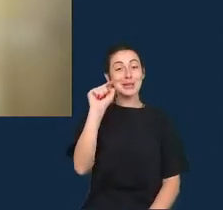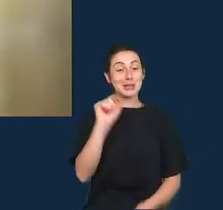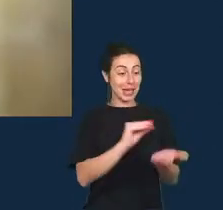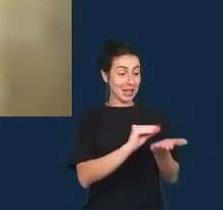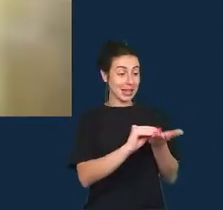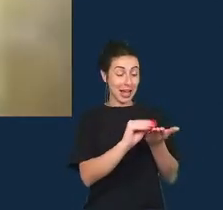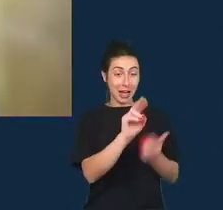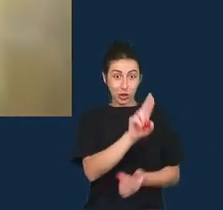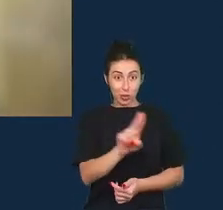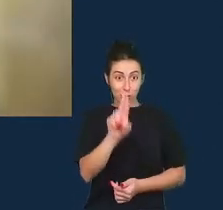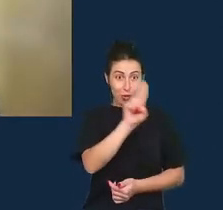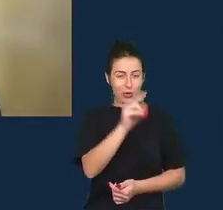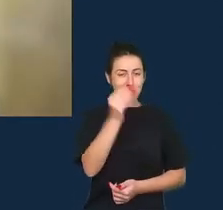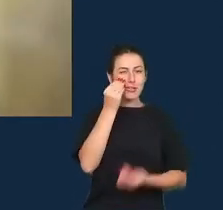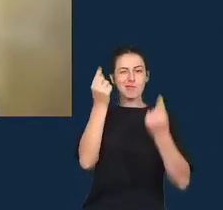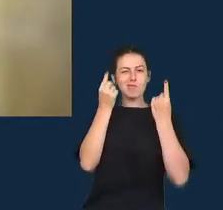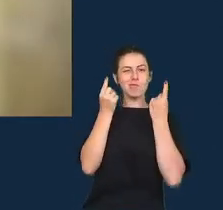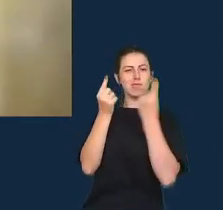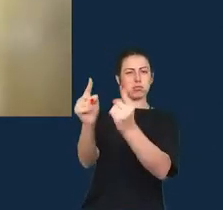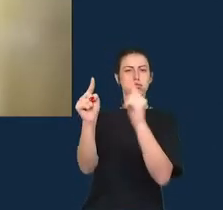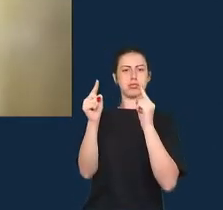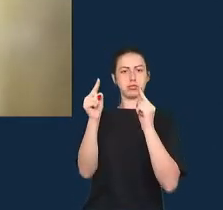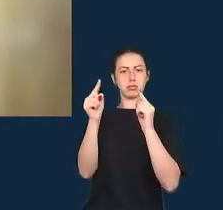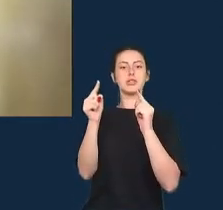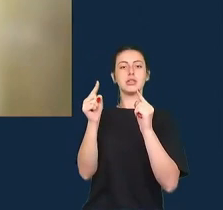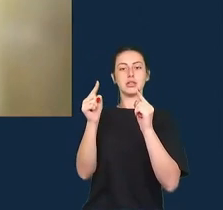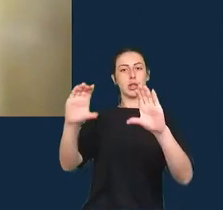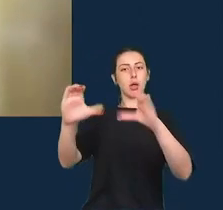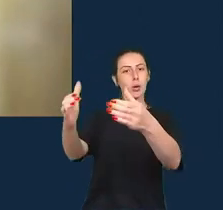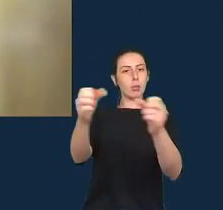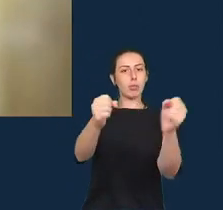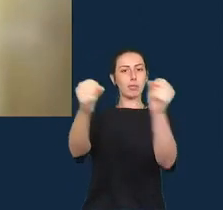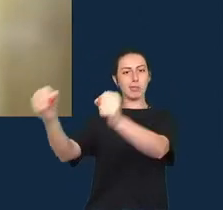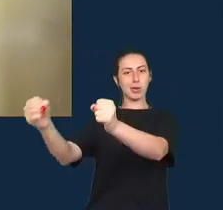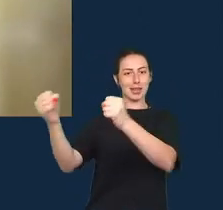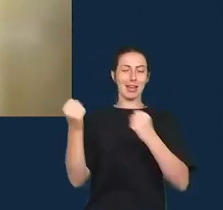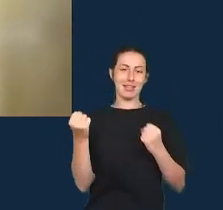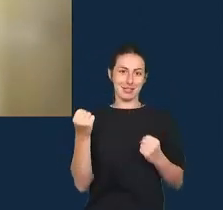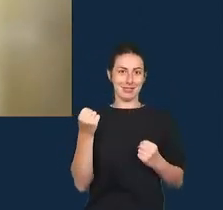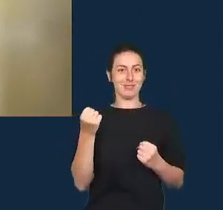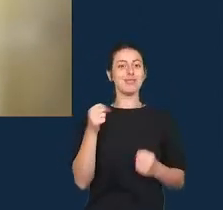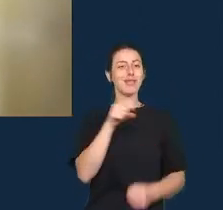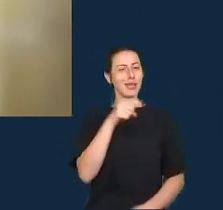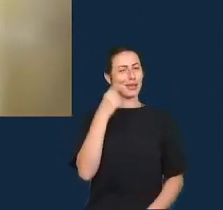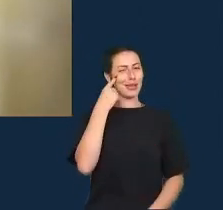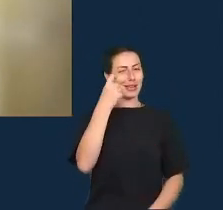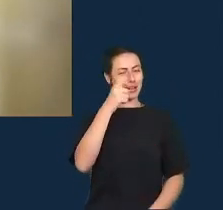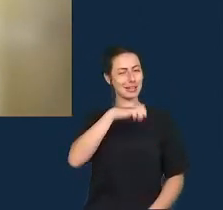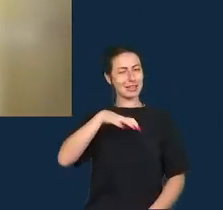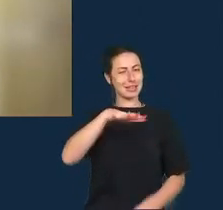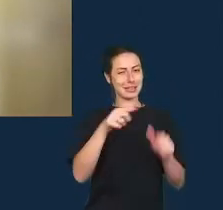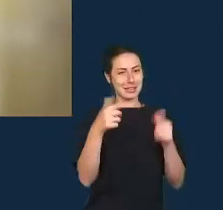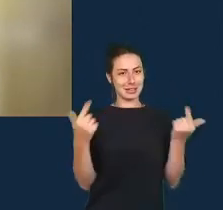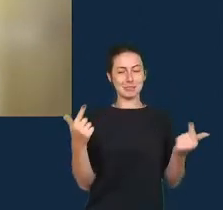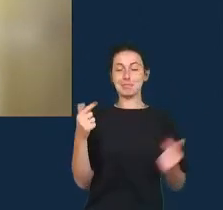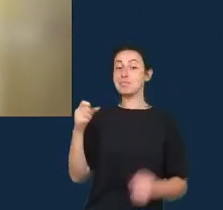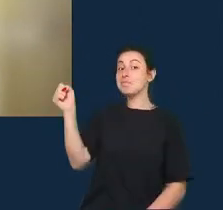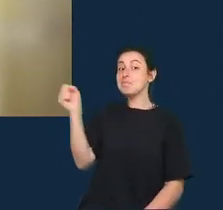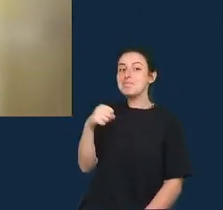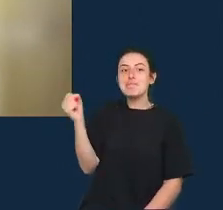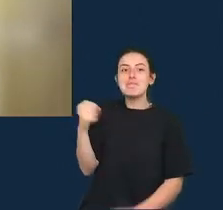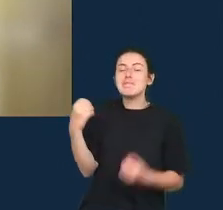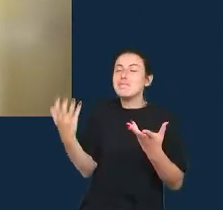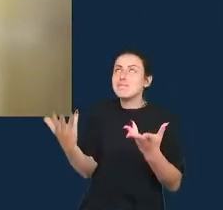o poder e vimos também alguns exemplos interessantes disso aí no jornalismo sim isso é fascinante eu